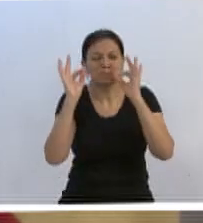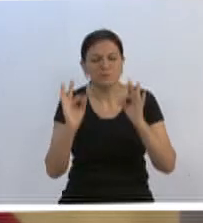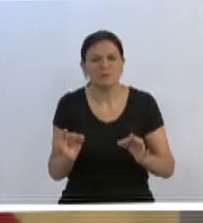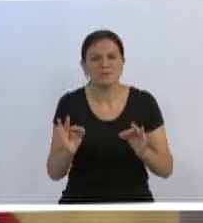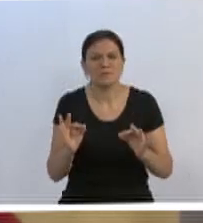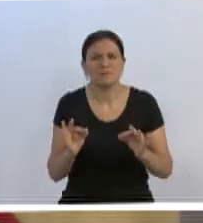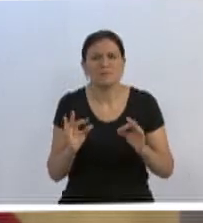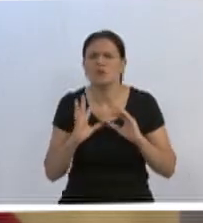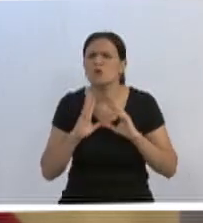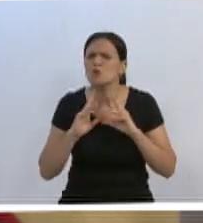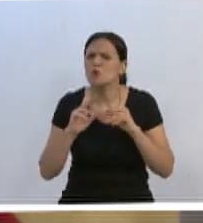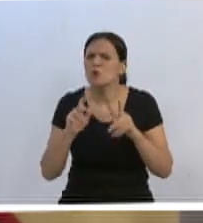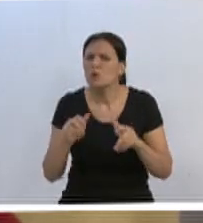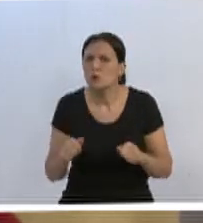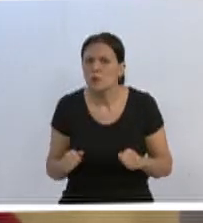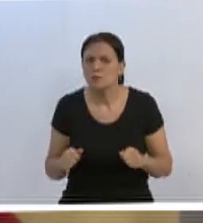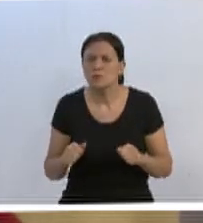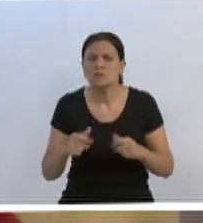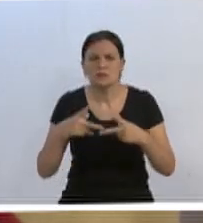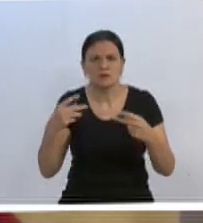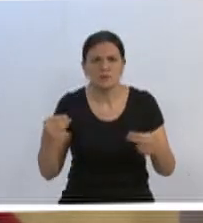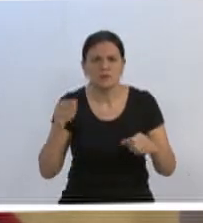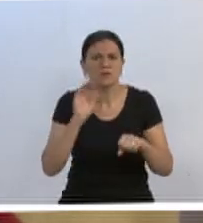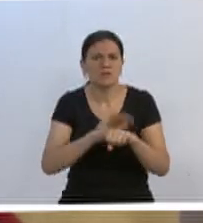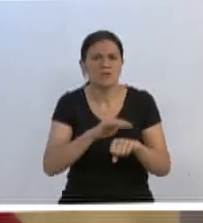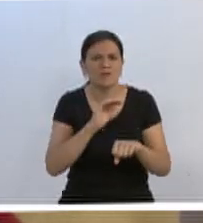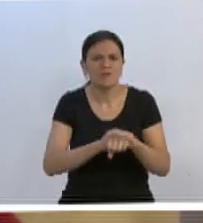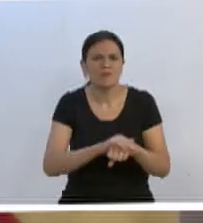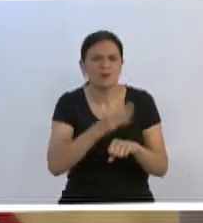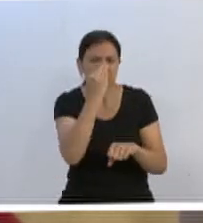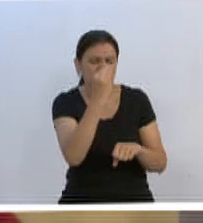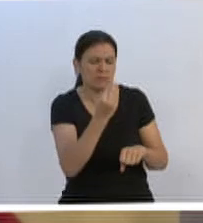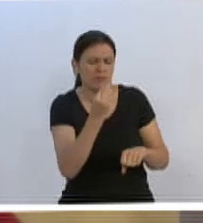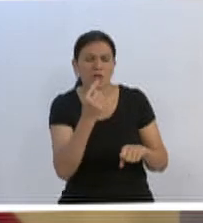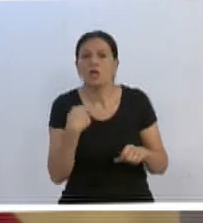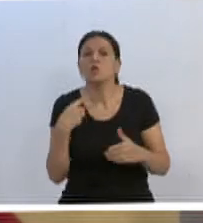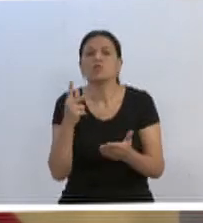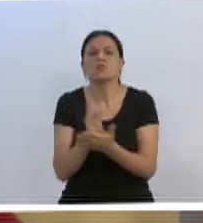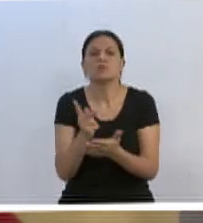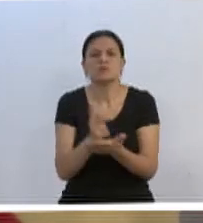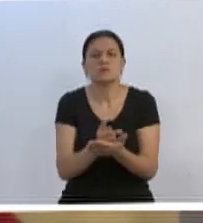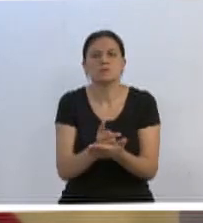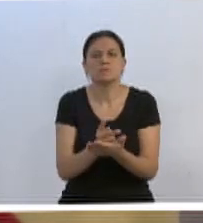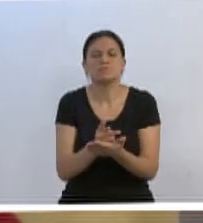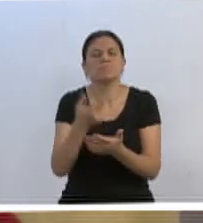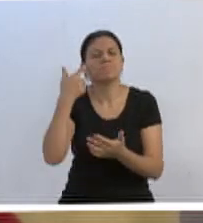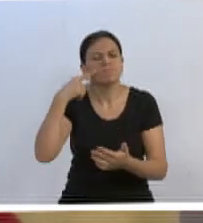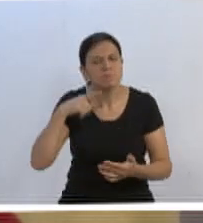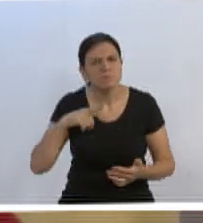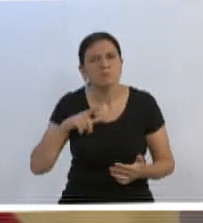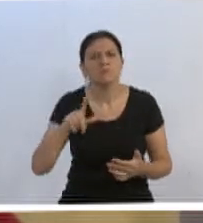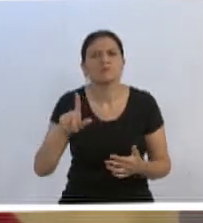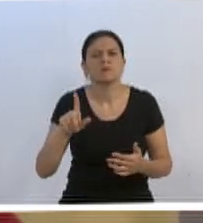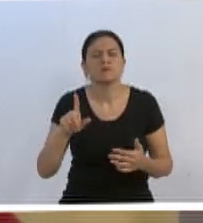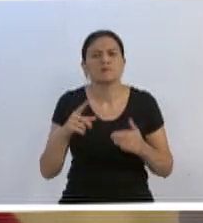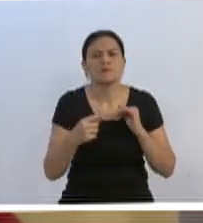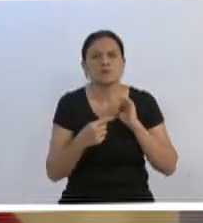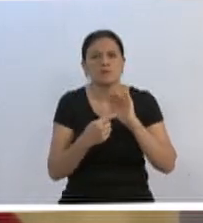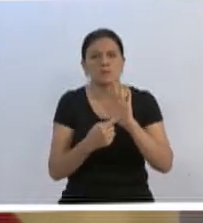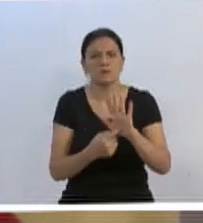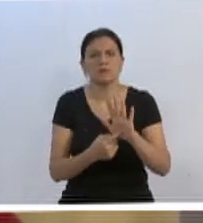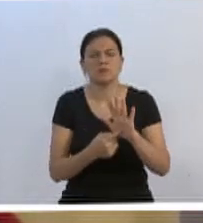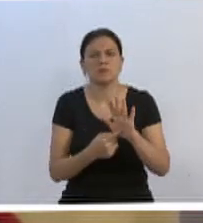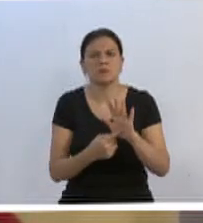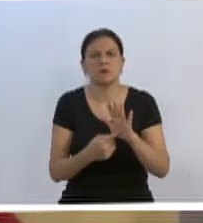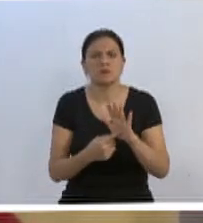fiz ao executivo que não foram escutadas e que permanecem. Trarei novamente, trarei as demonstrações de que aquele programa de